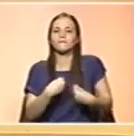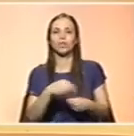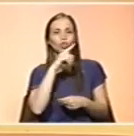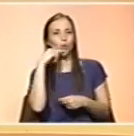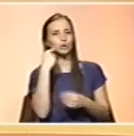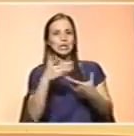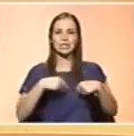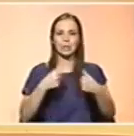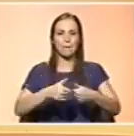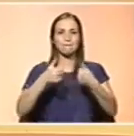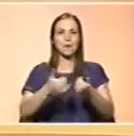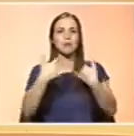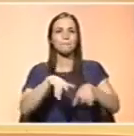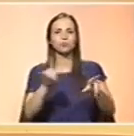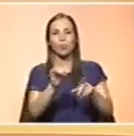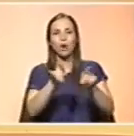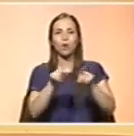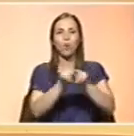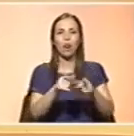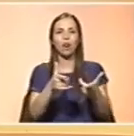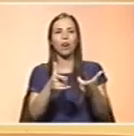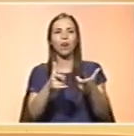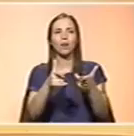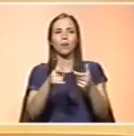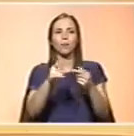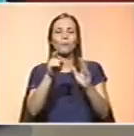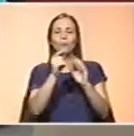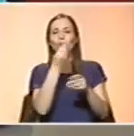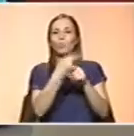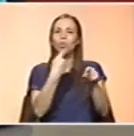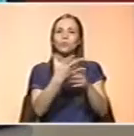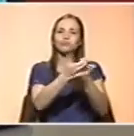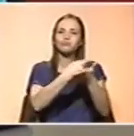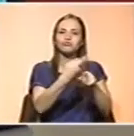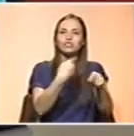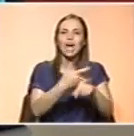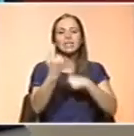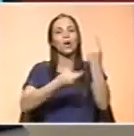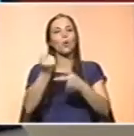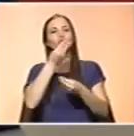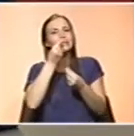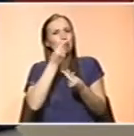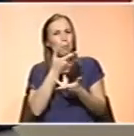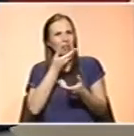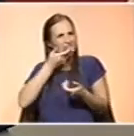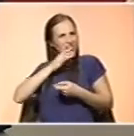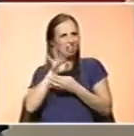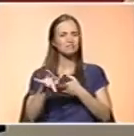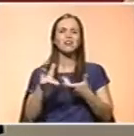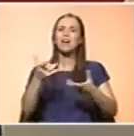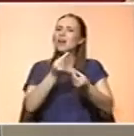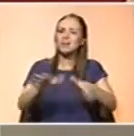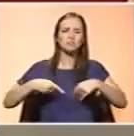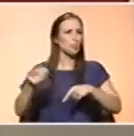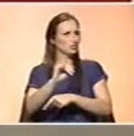já não acontece mesmo pelo amargo, nomeadamente com os produtos ortícolas, enfim, com os vegetais, que têm sabores alguns bem amargos e a criança não telera muito